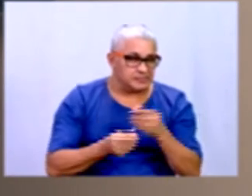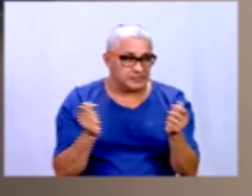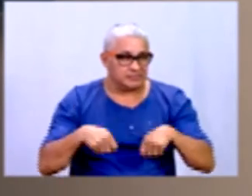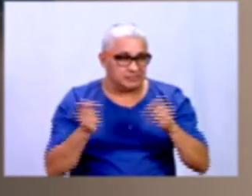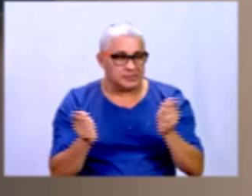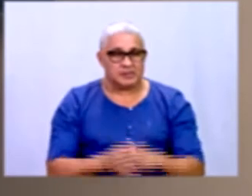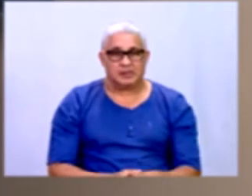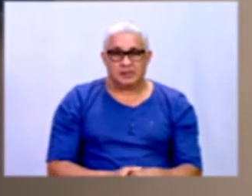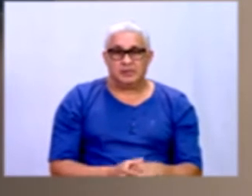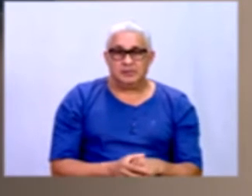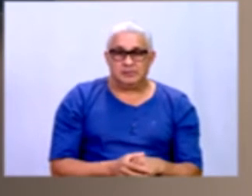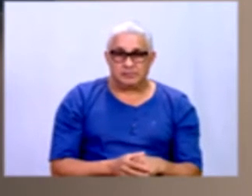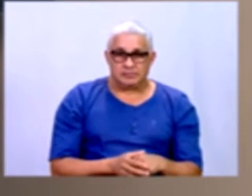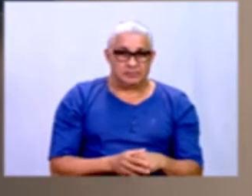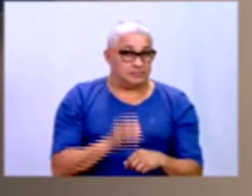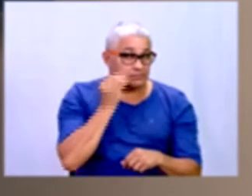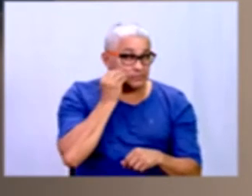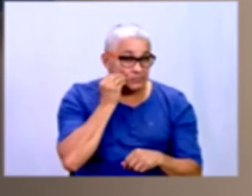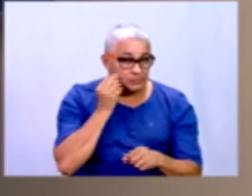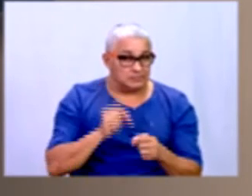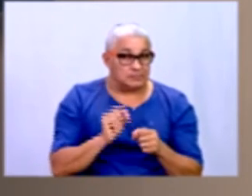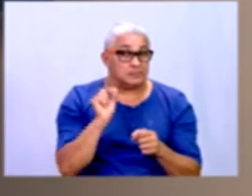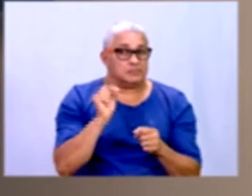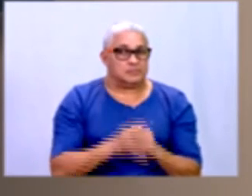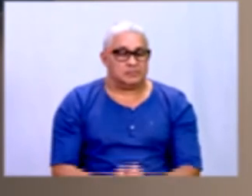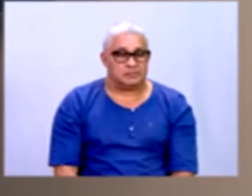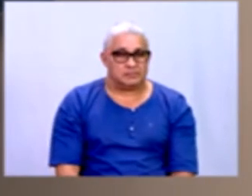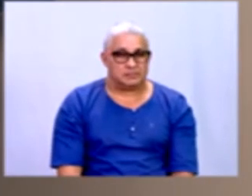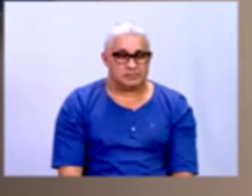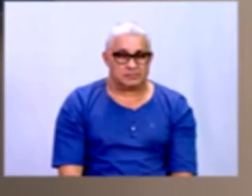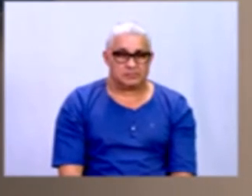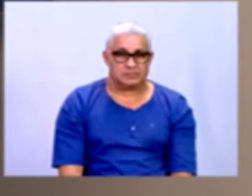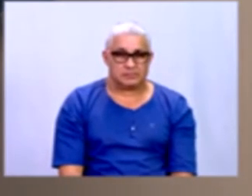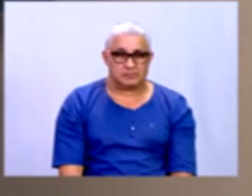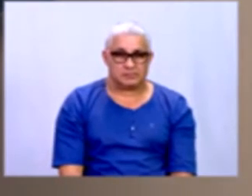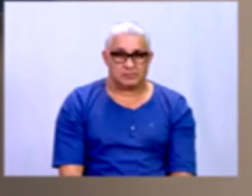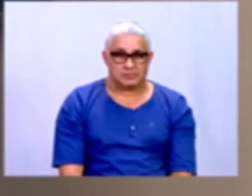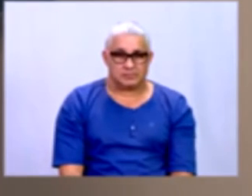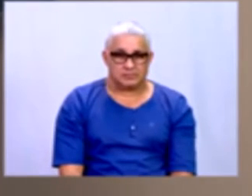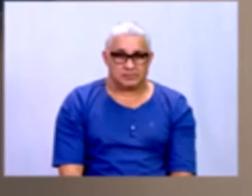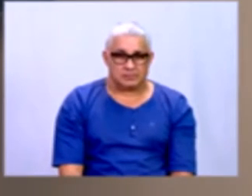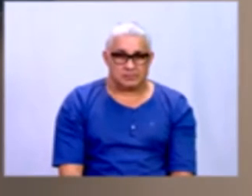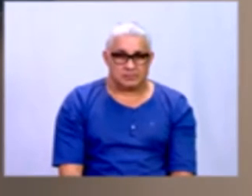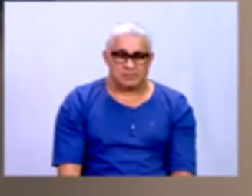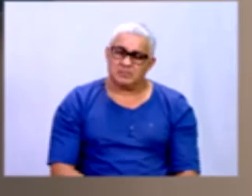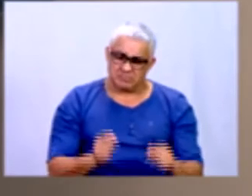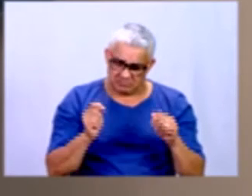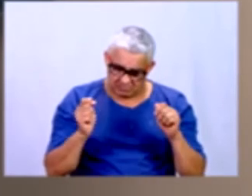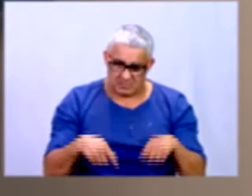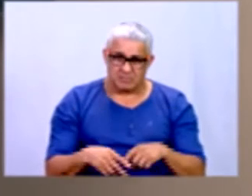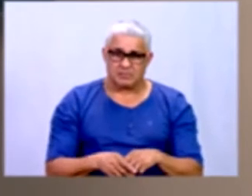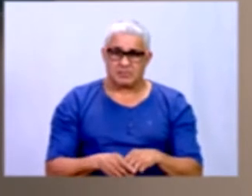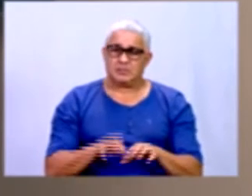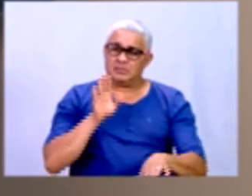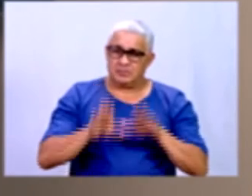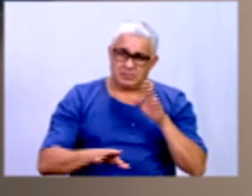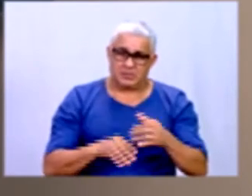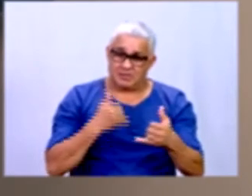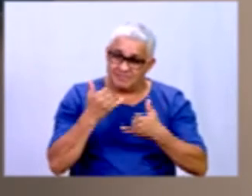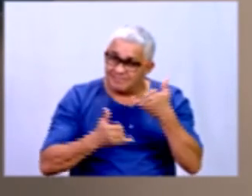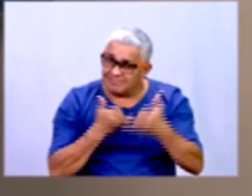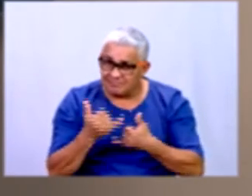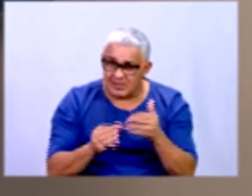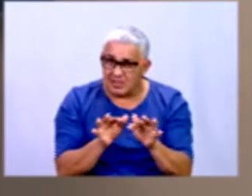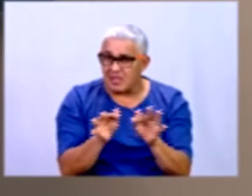Mas, assim, tente fazer alguma coisa que surta um efeito. Por exemplo, muitas vezes, numa brincadeira